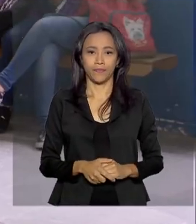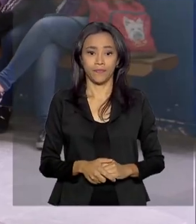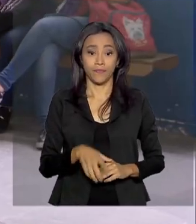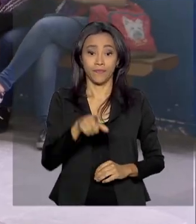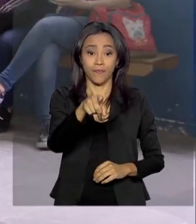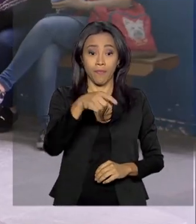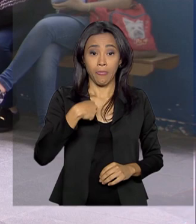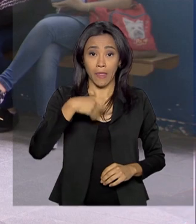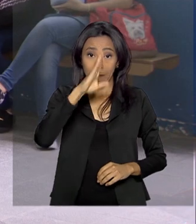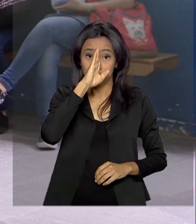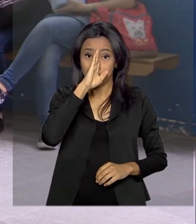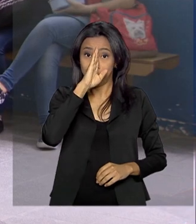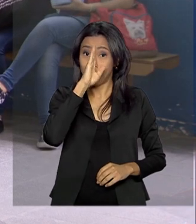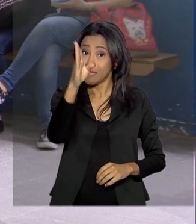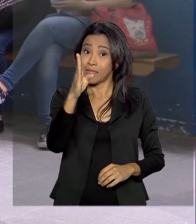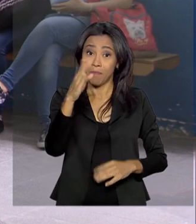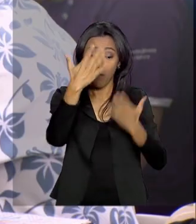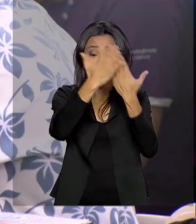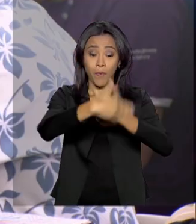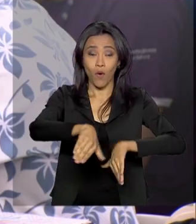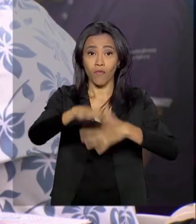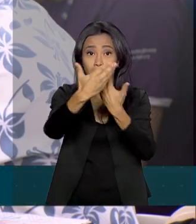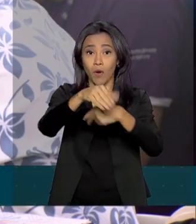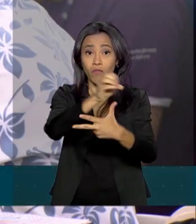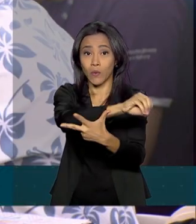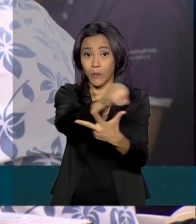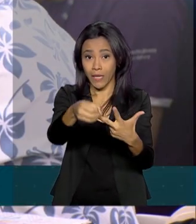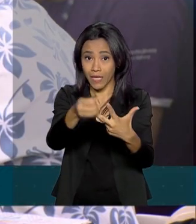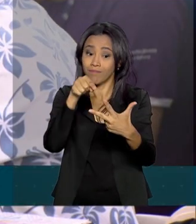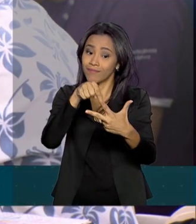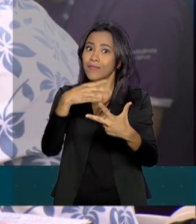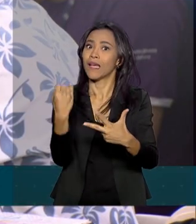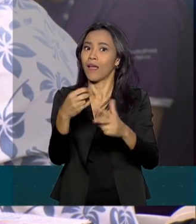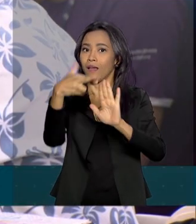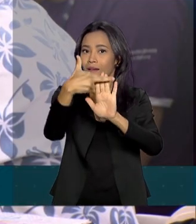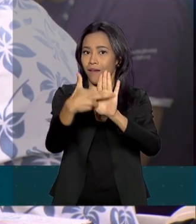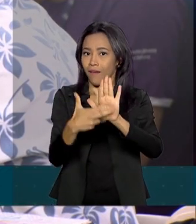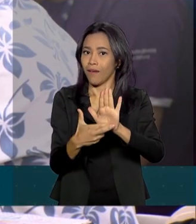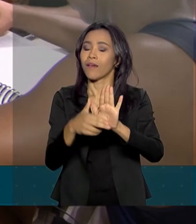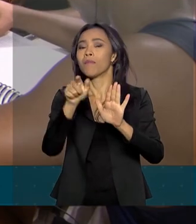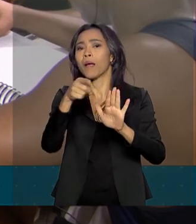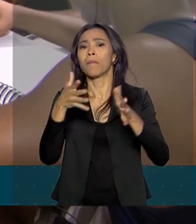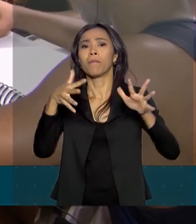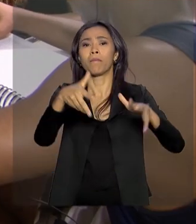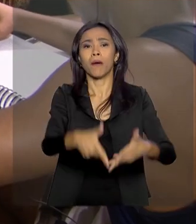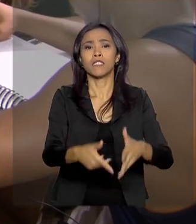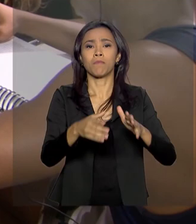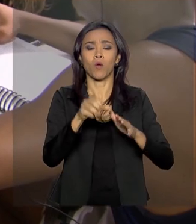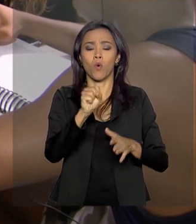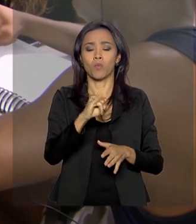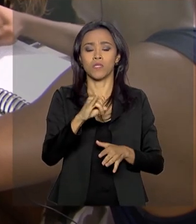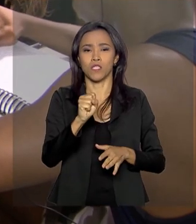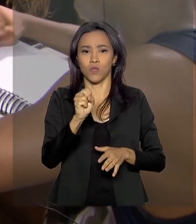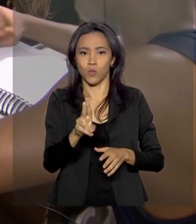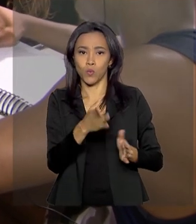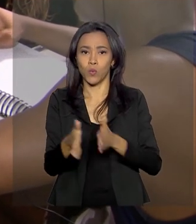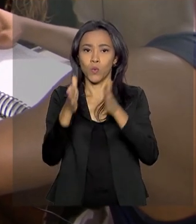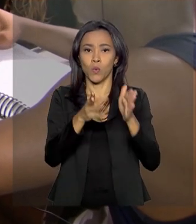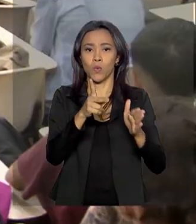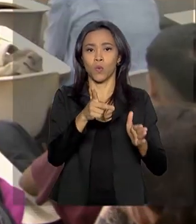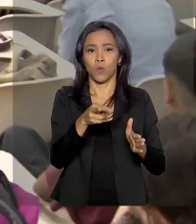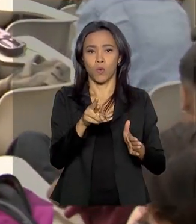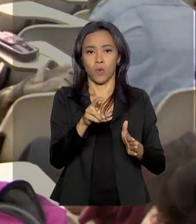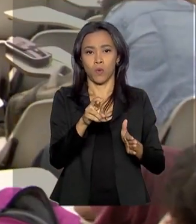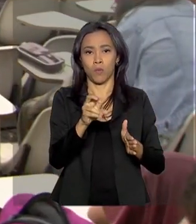Principal porta de acesso ao ensino superior, o Enem também é critério para participar de programas como o SISU, ProUni e o FIES.